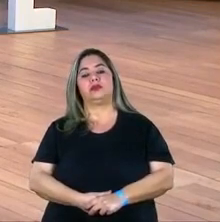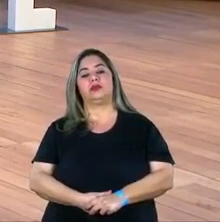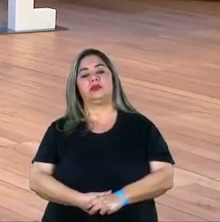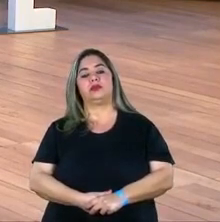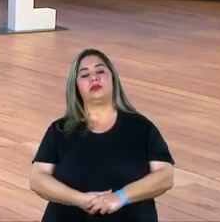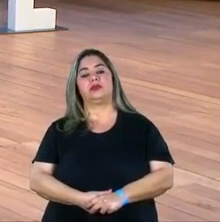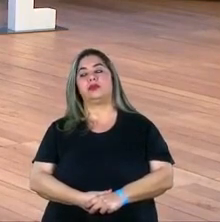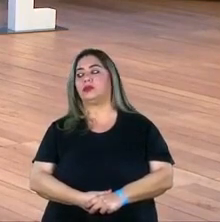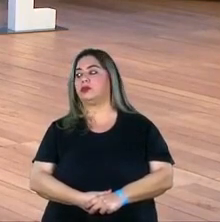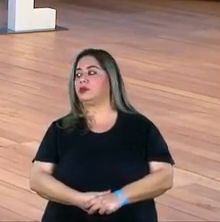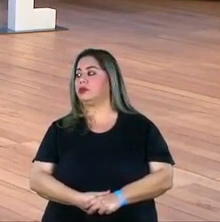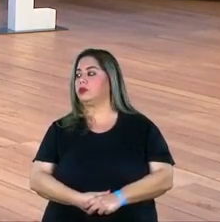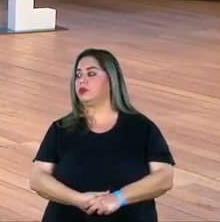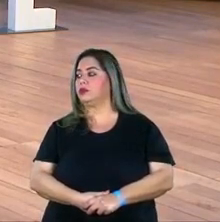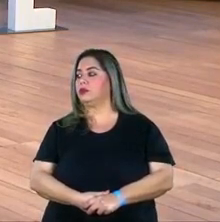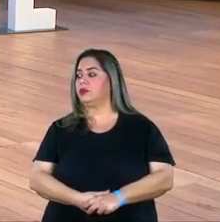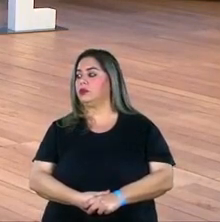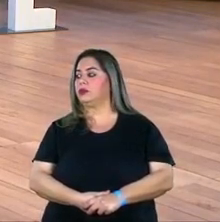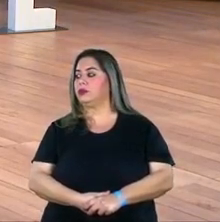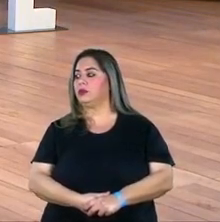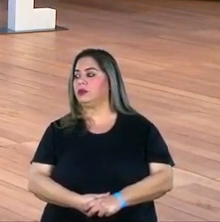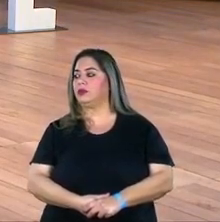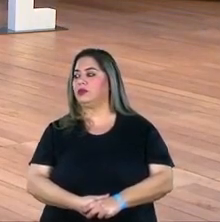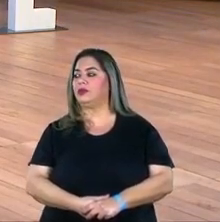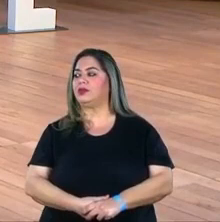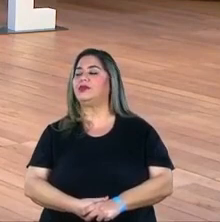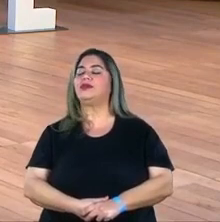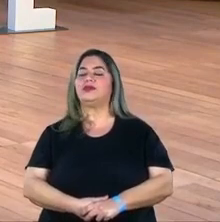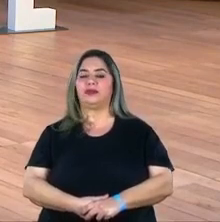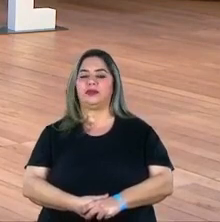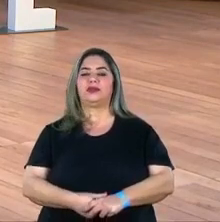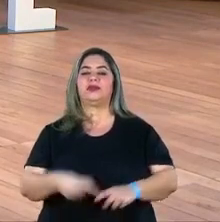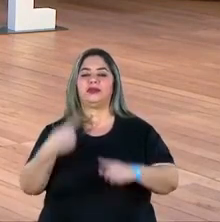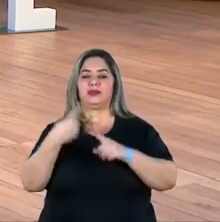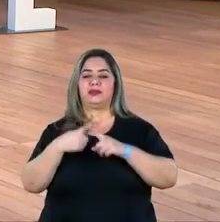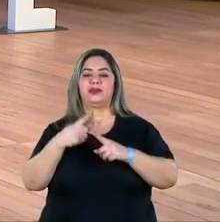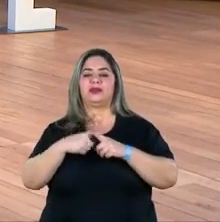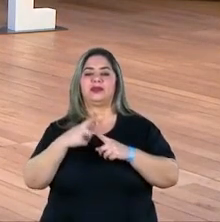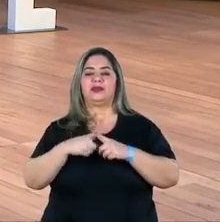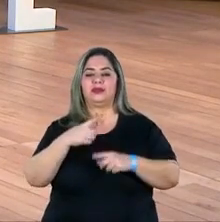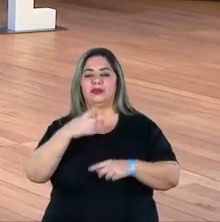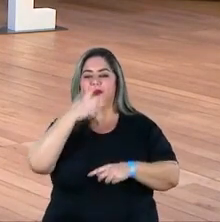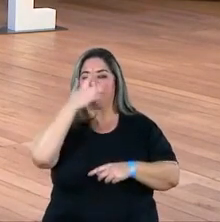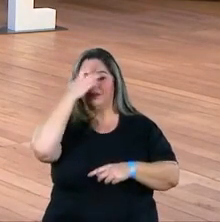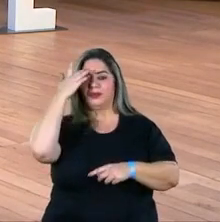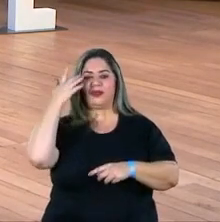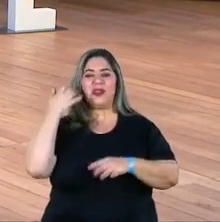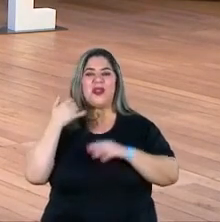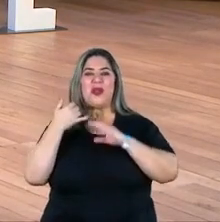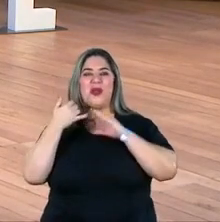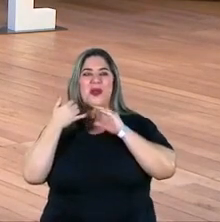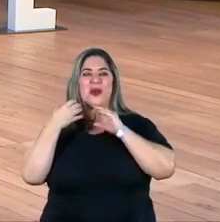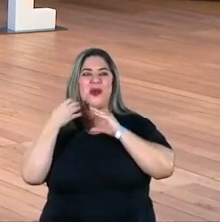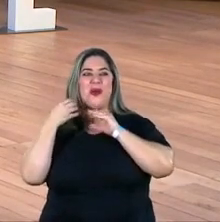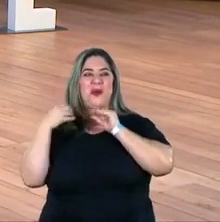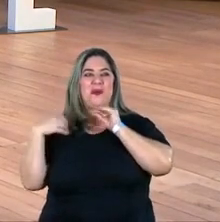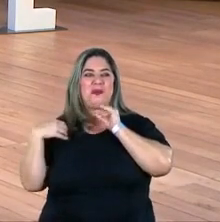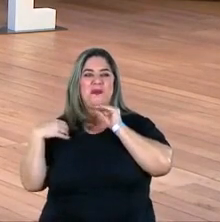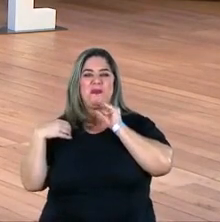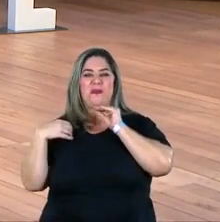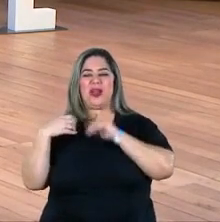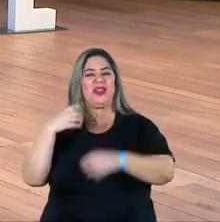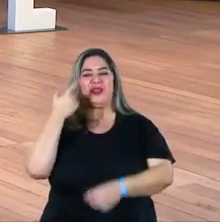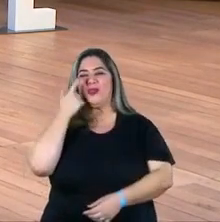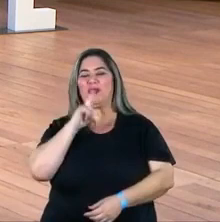Preto Zezé, eu acho que você está mutado. É porque tem um pessoal aí que liguei e liguei o microfone e não sabia que eles estavam ligando e não